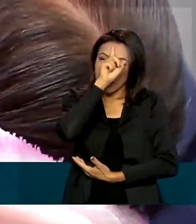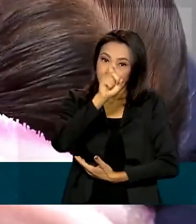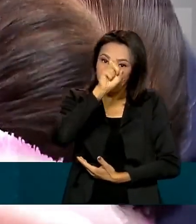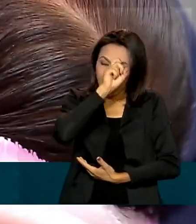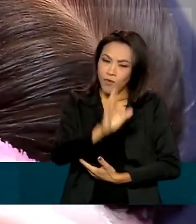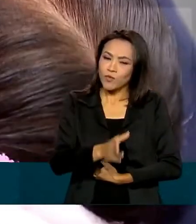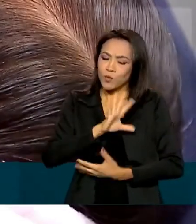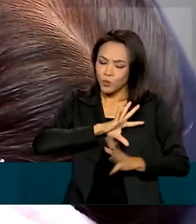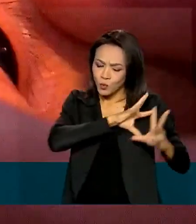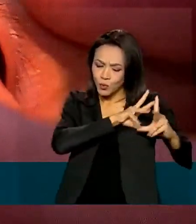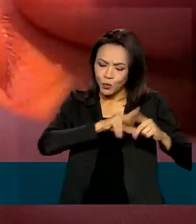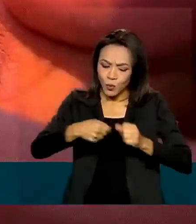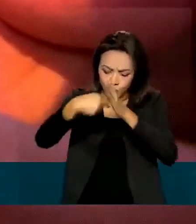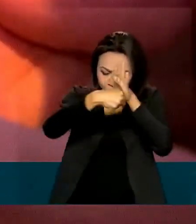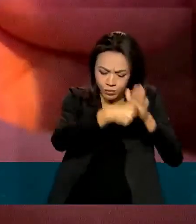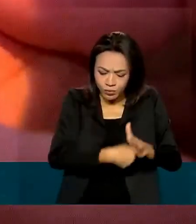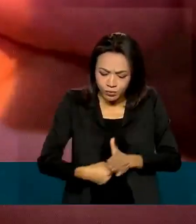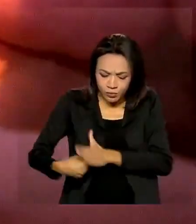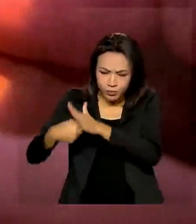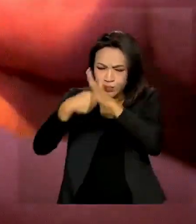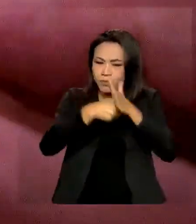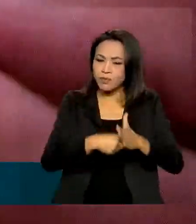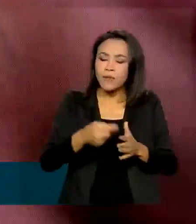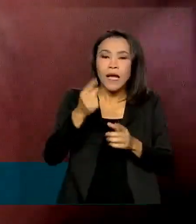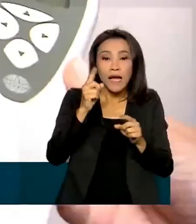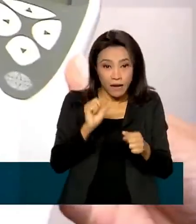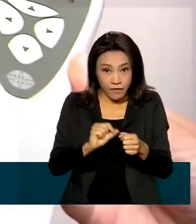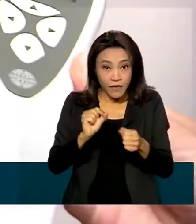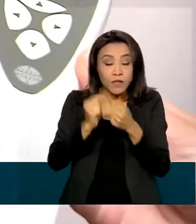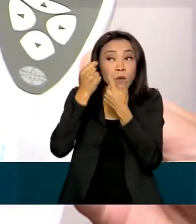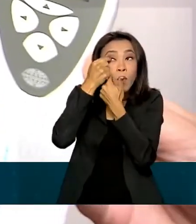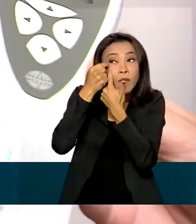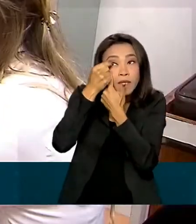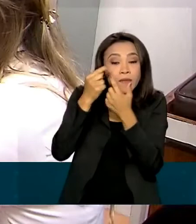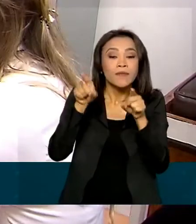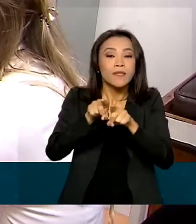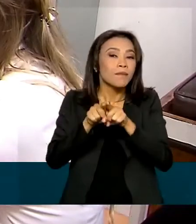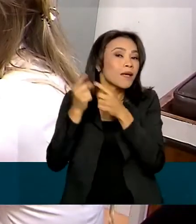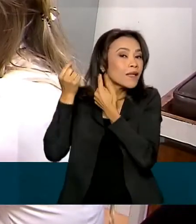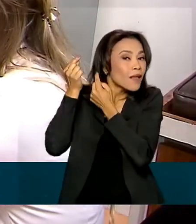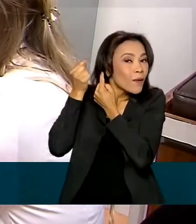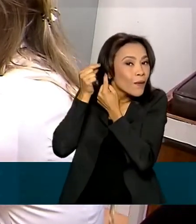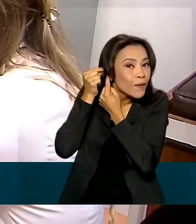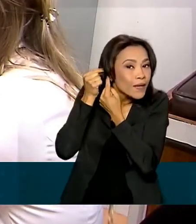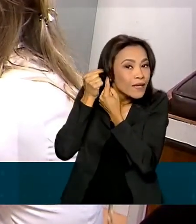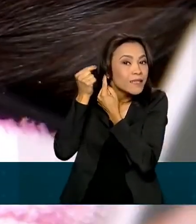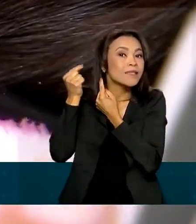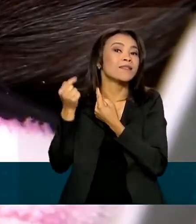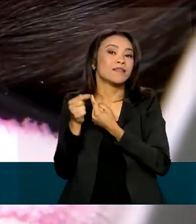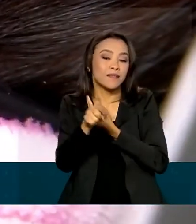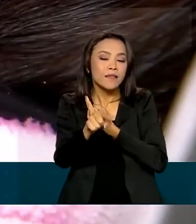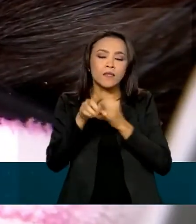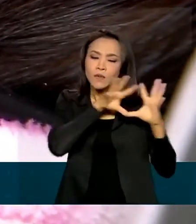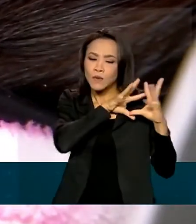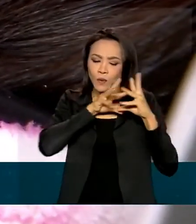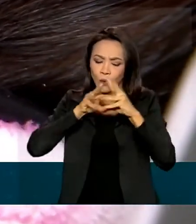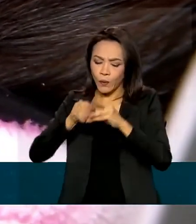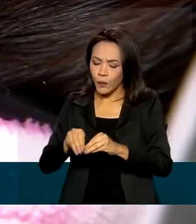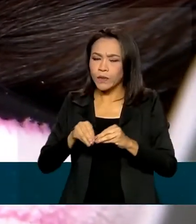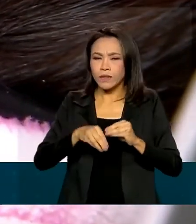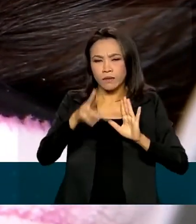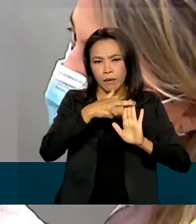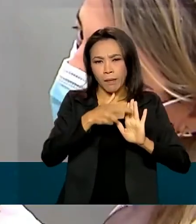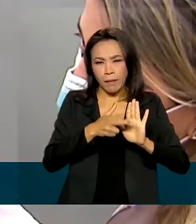neonatal em dia. Ela fez os exames do oelhinho e da orelhinha. E a menina passou por todos os itens